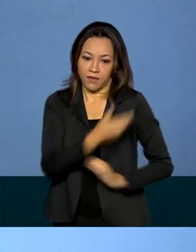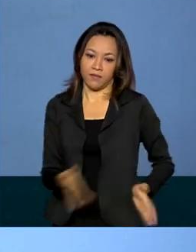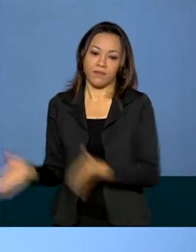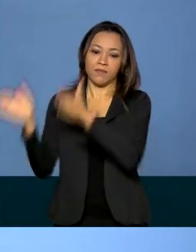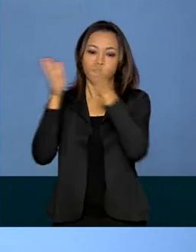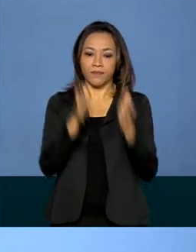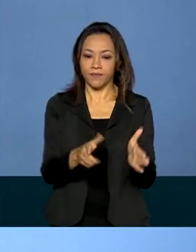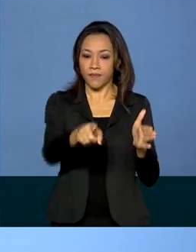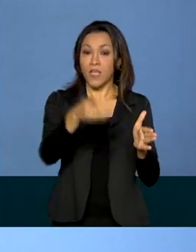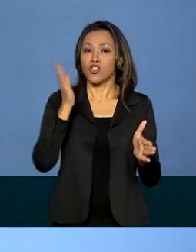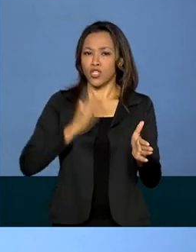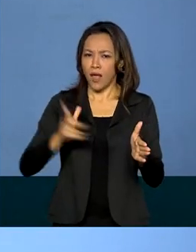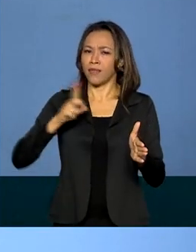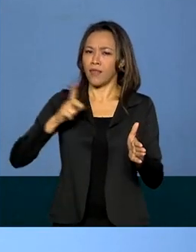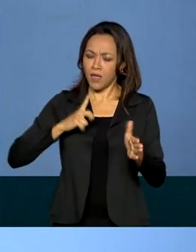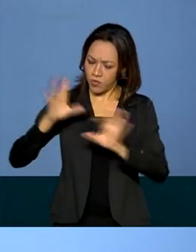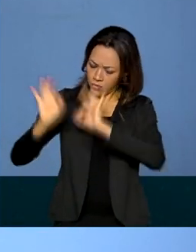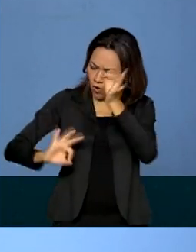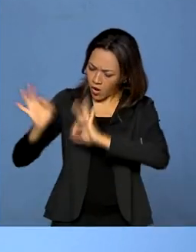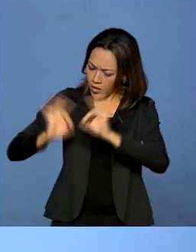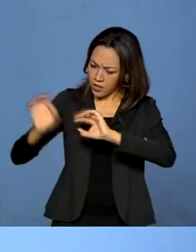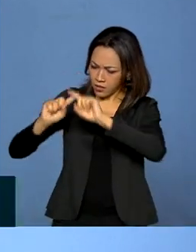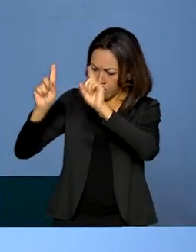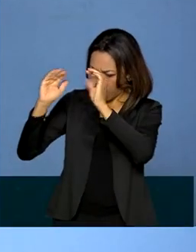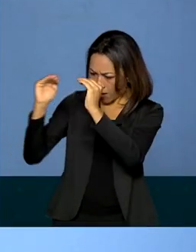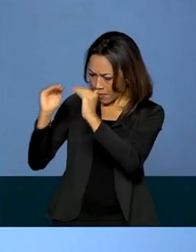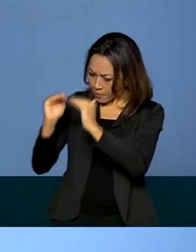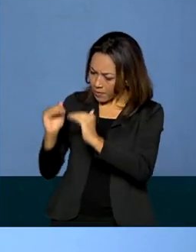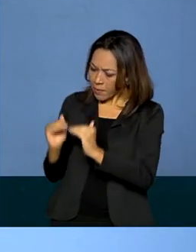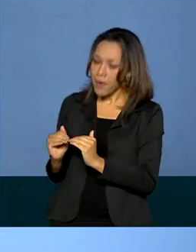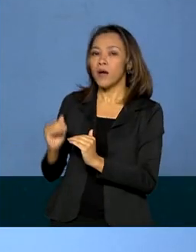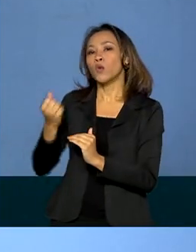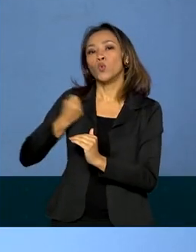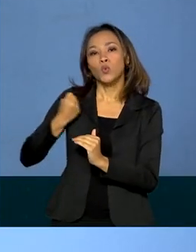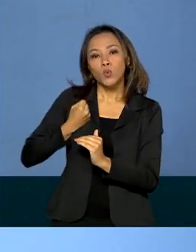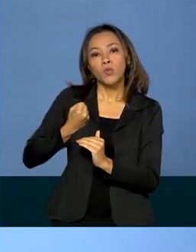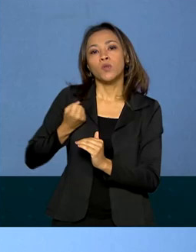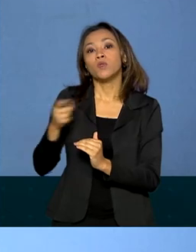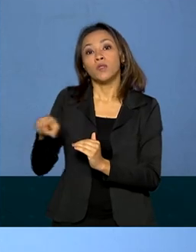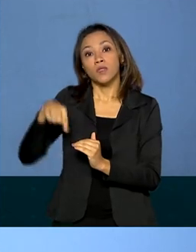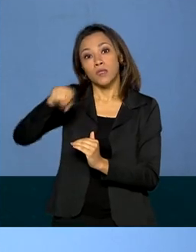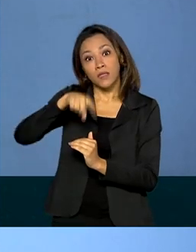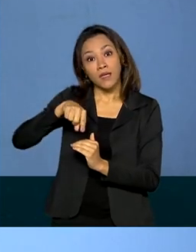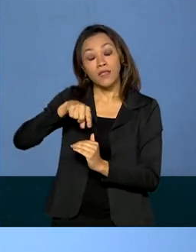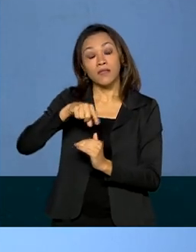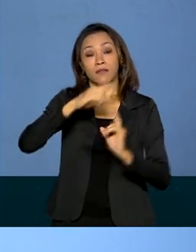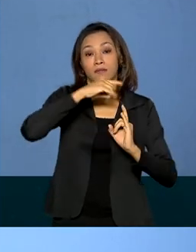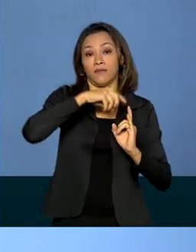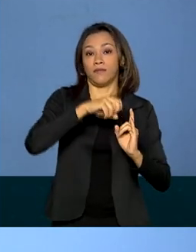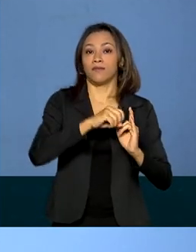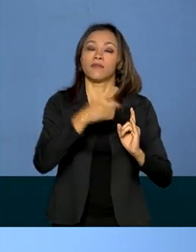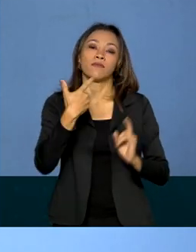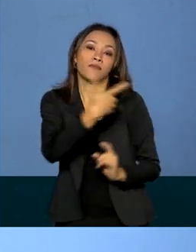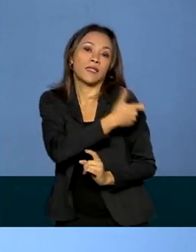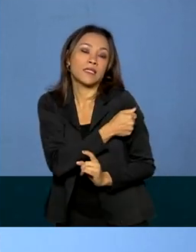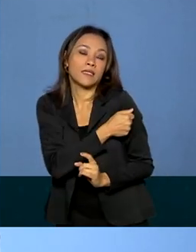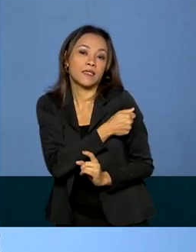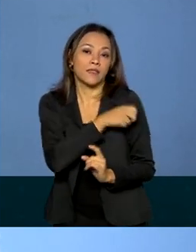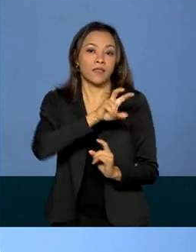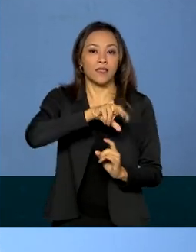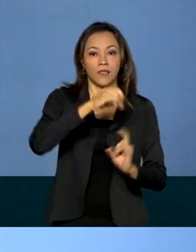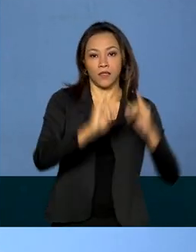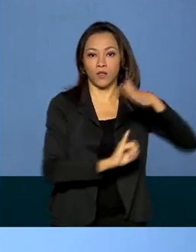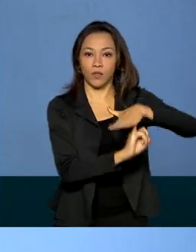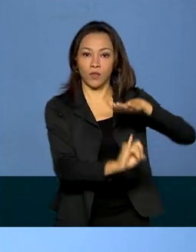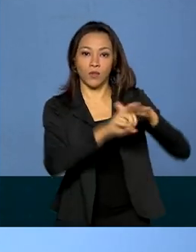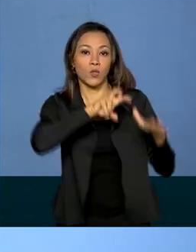programação de datas exatas e números da vacina do Butantan e nós estamos montando o cronograma da Fiocruz